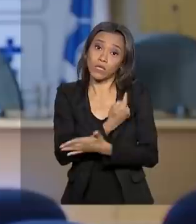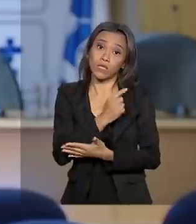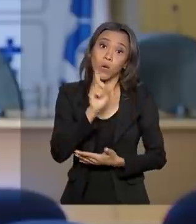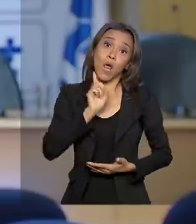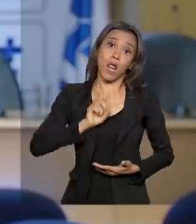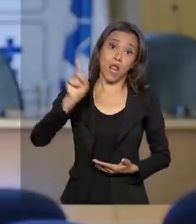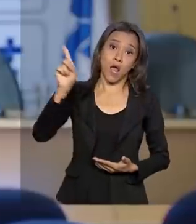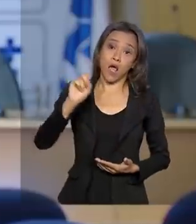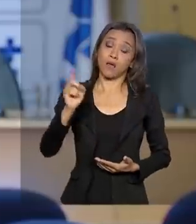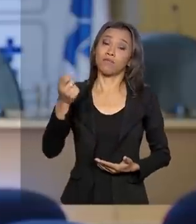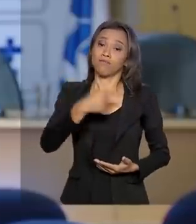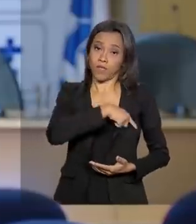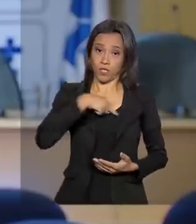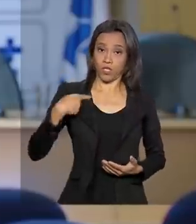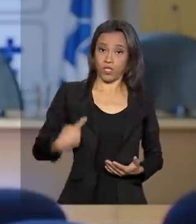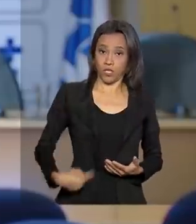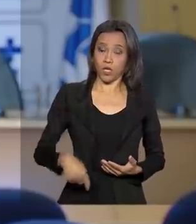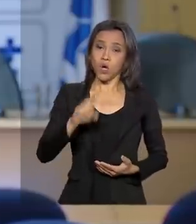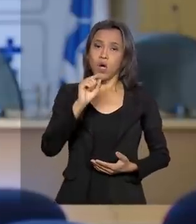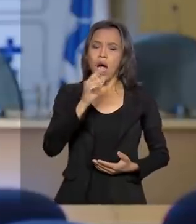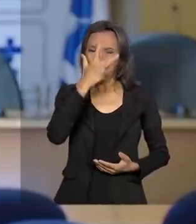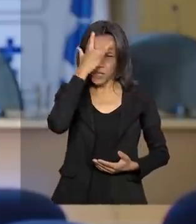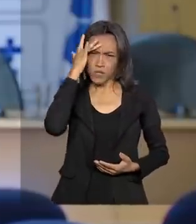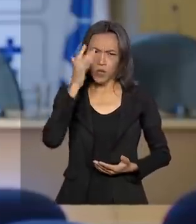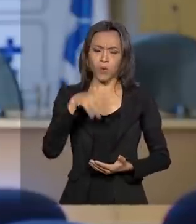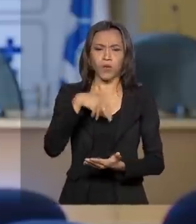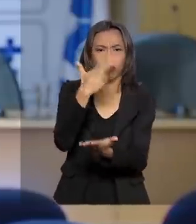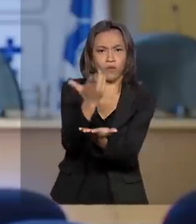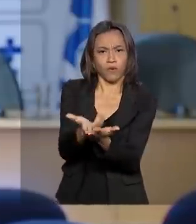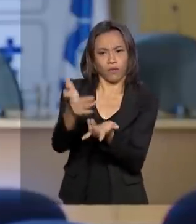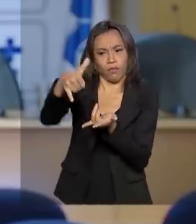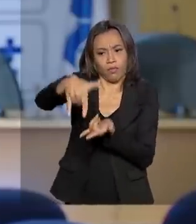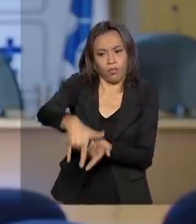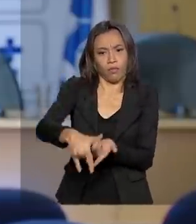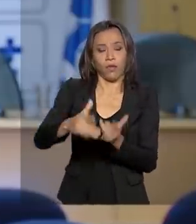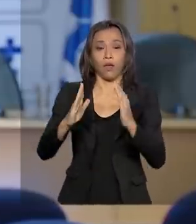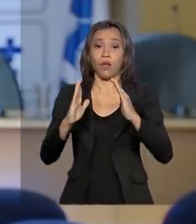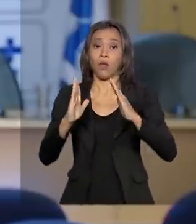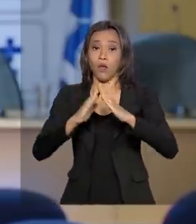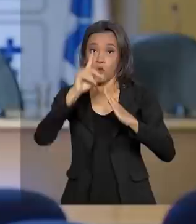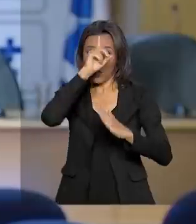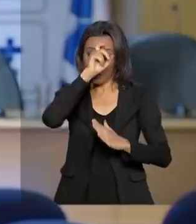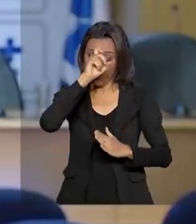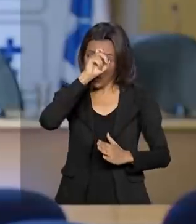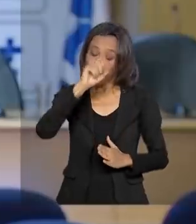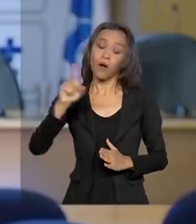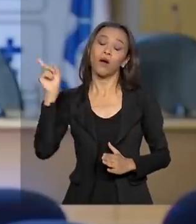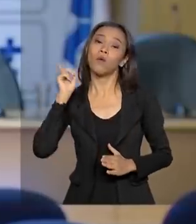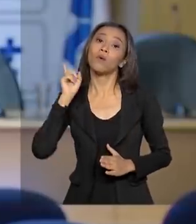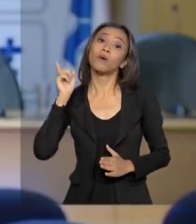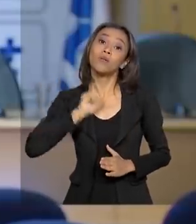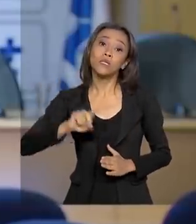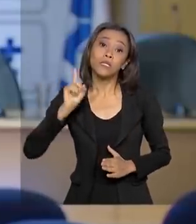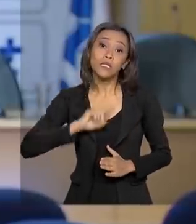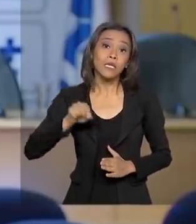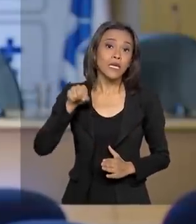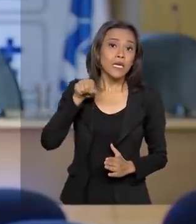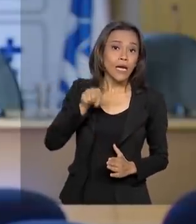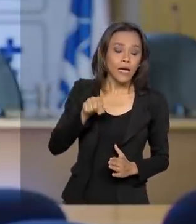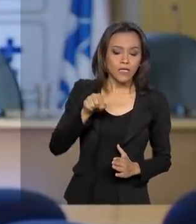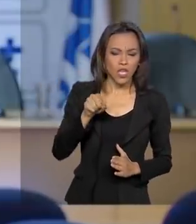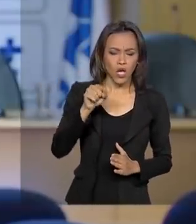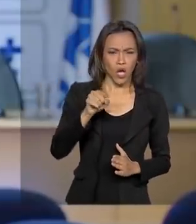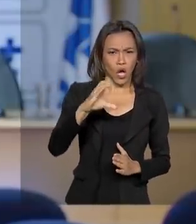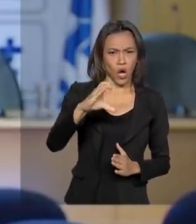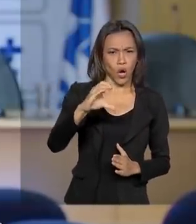O caso de um paciente internado em Minas Gerais, ele não se enquadra na definição de coronavírus feita pela